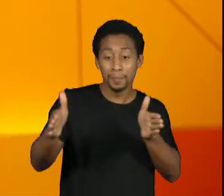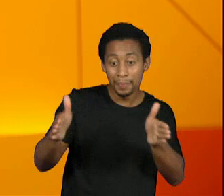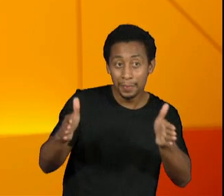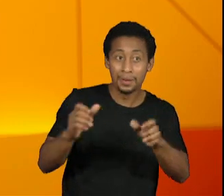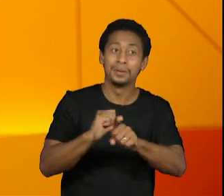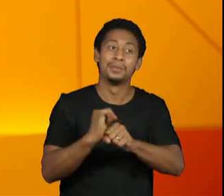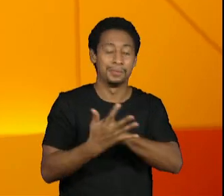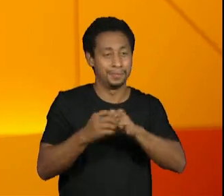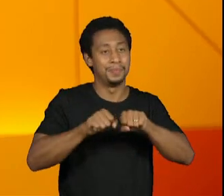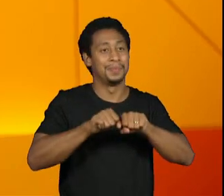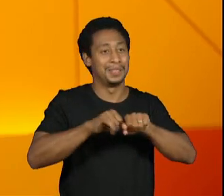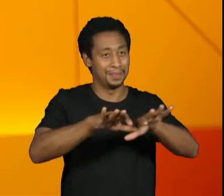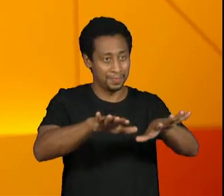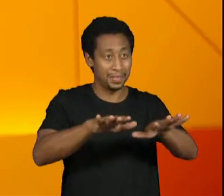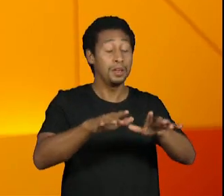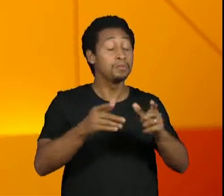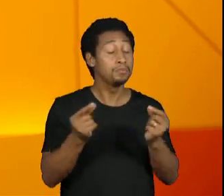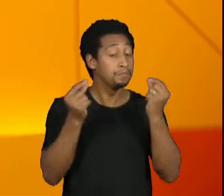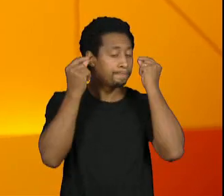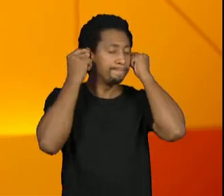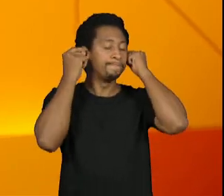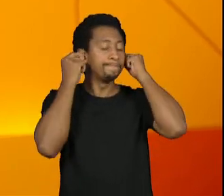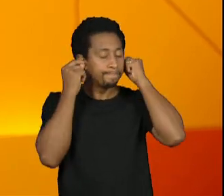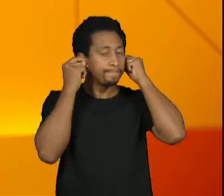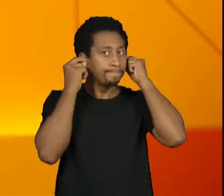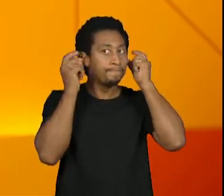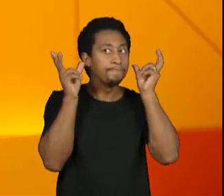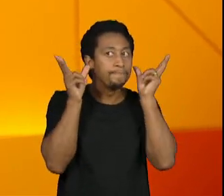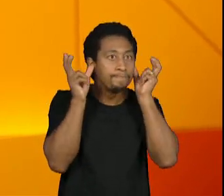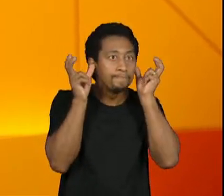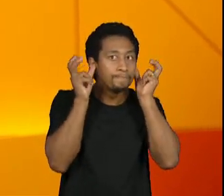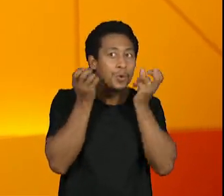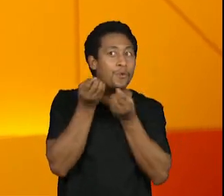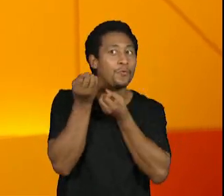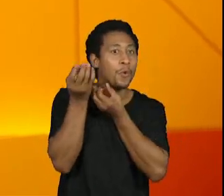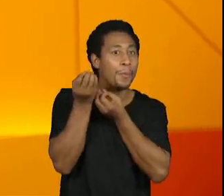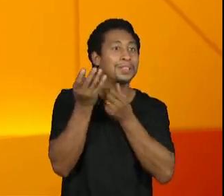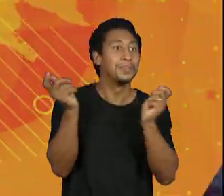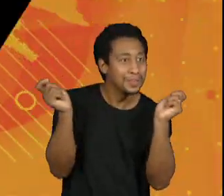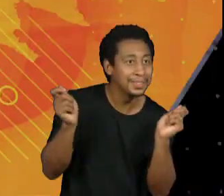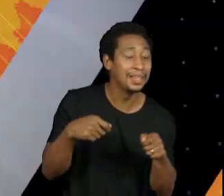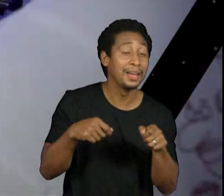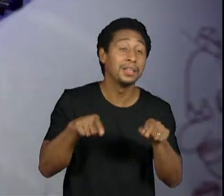de consumir informação de forma segmentada e, muitas vezes, identitária.